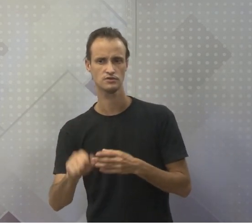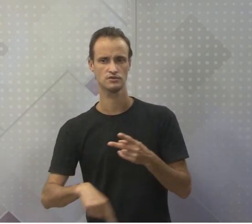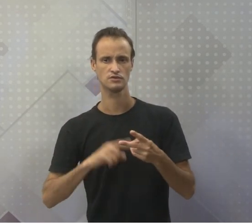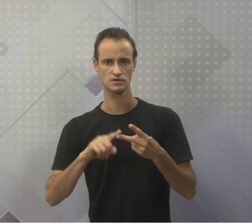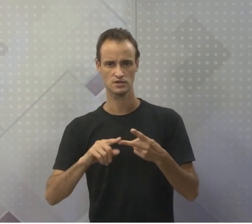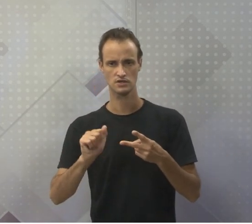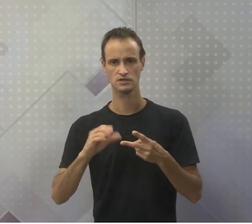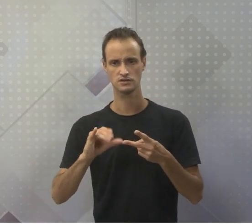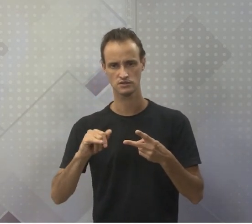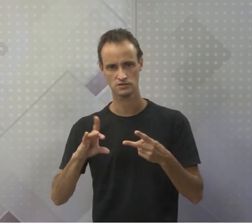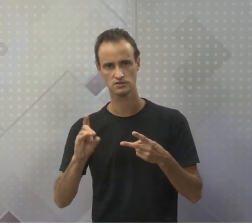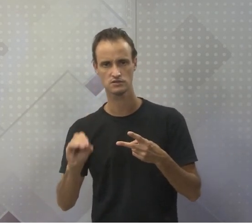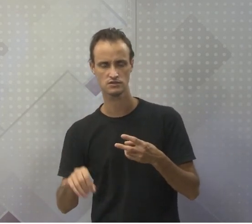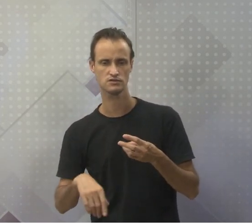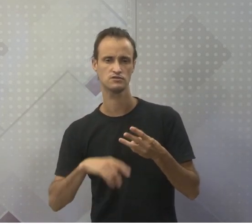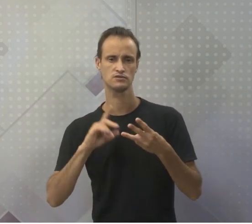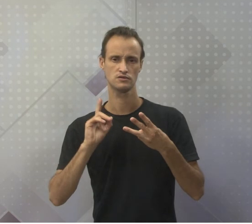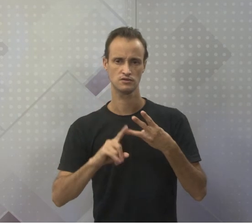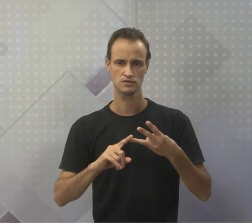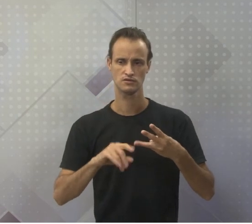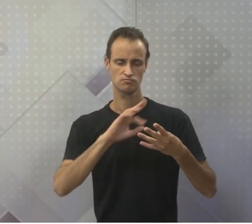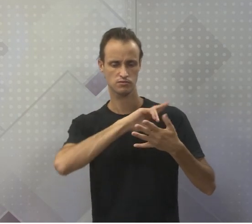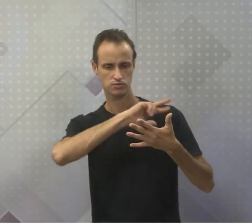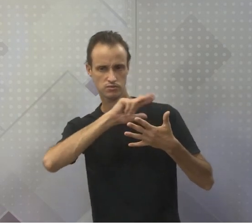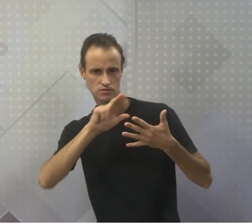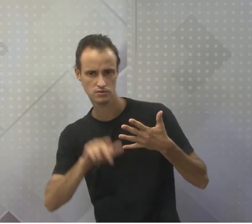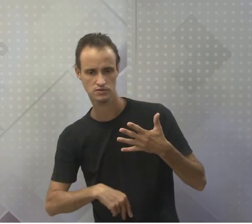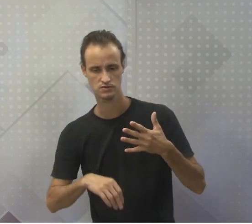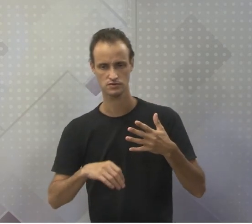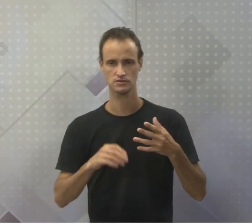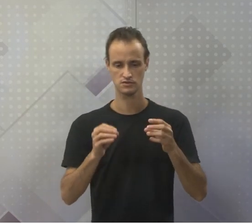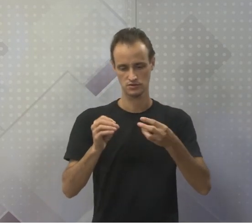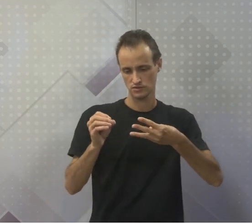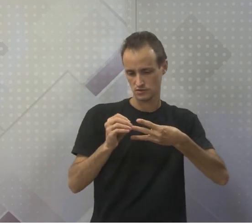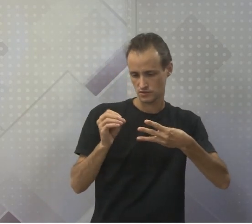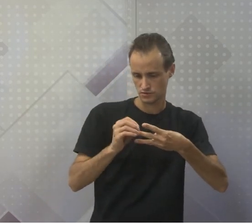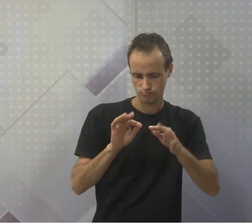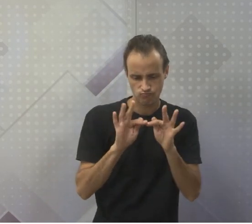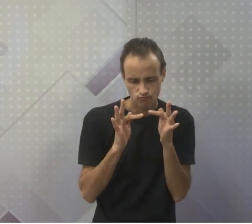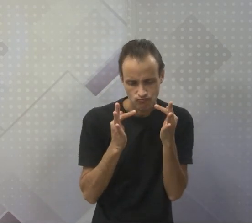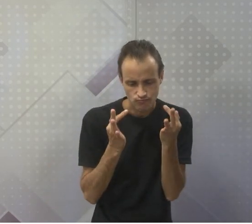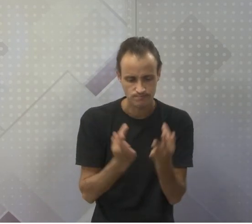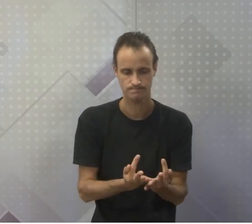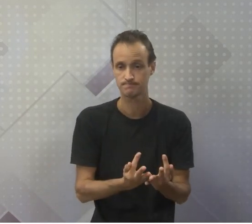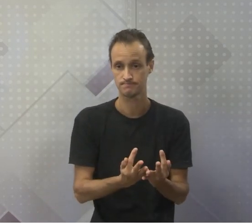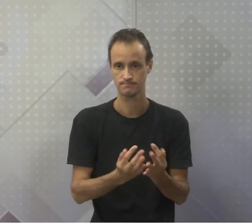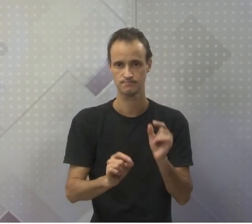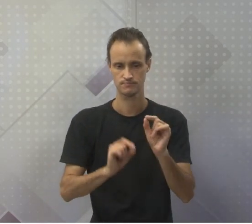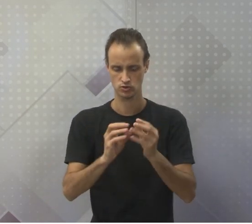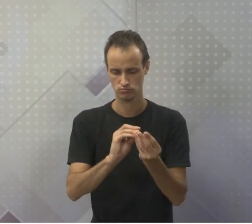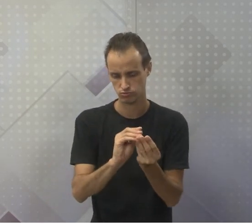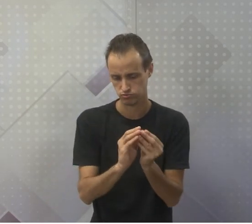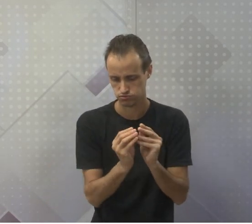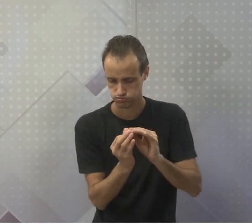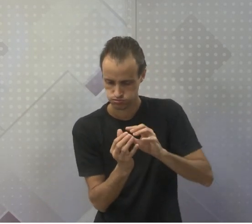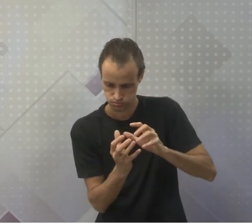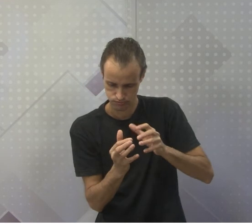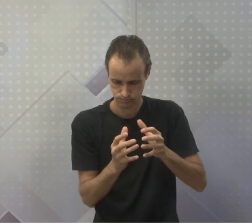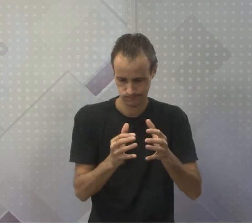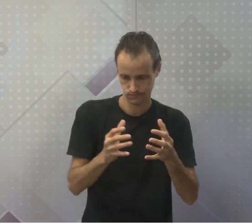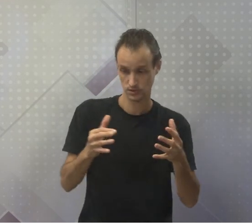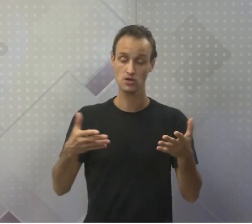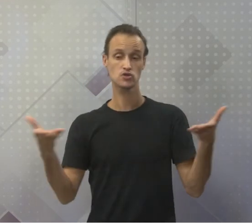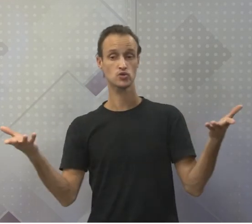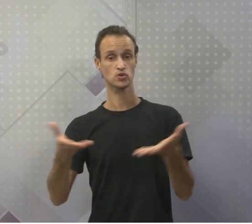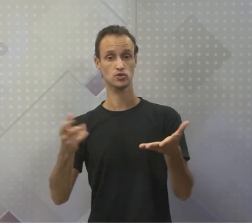coacervados, que é o limiar da vida, e as células primitivas. Essas células primitivas formaram o organismo primitivo e